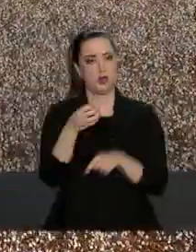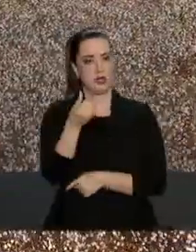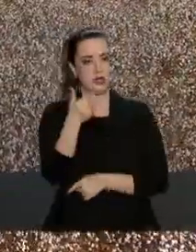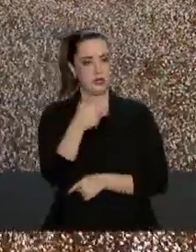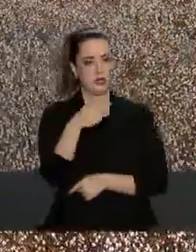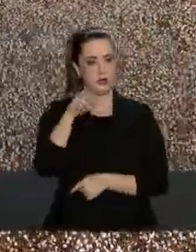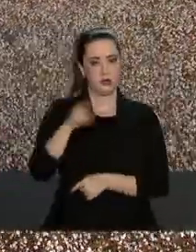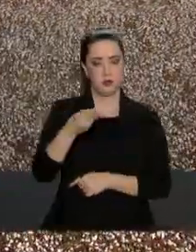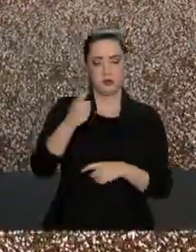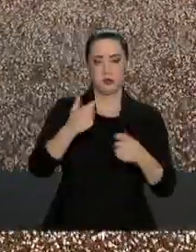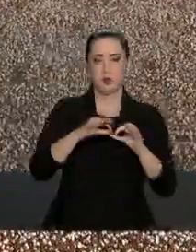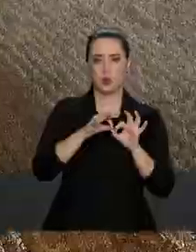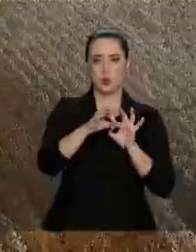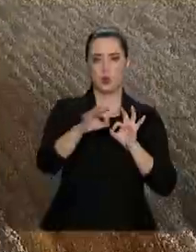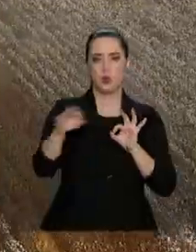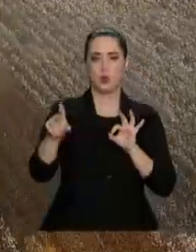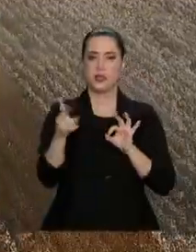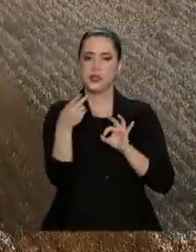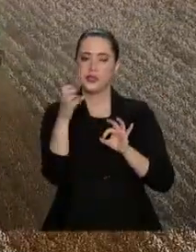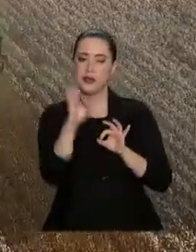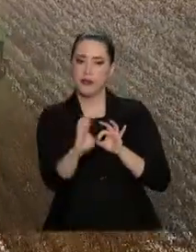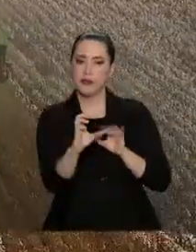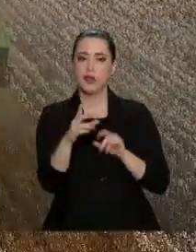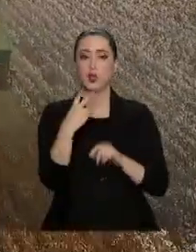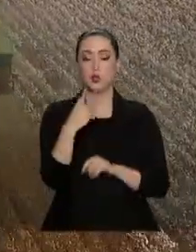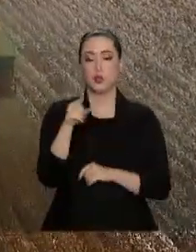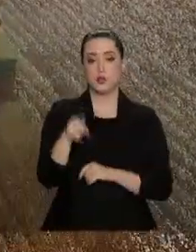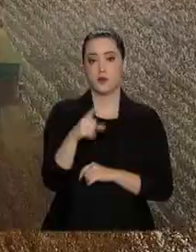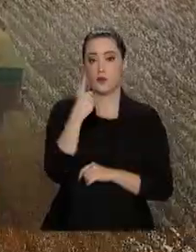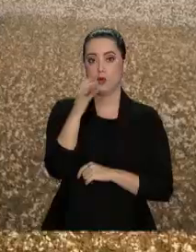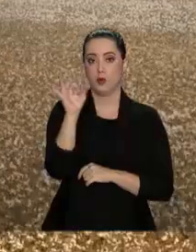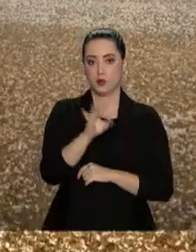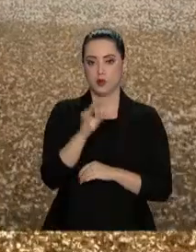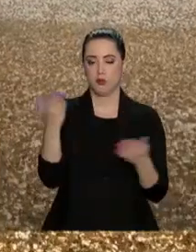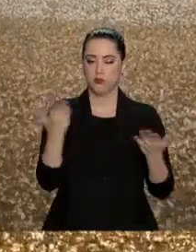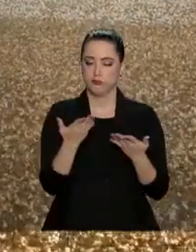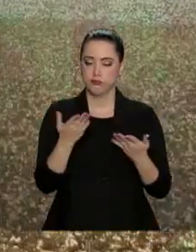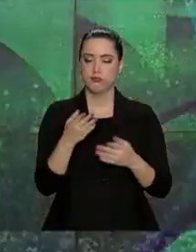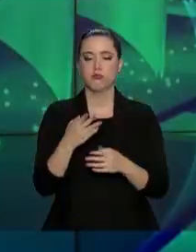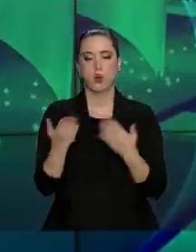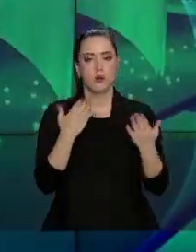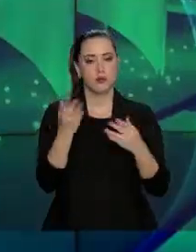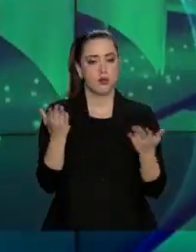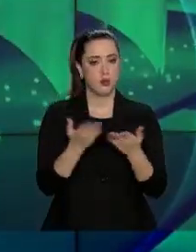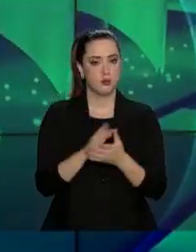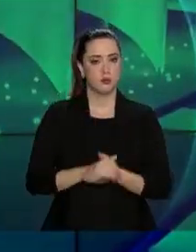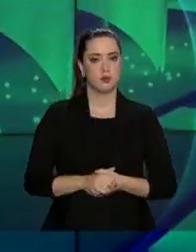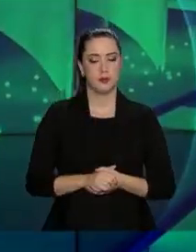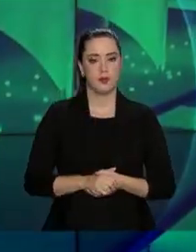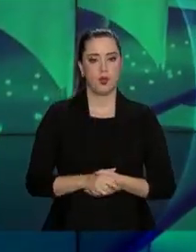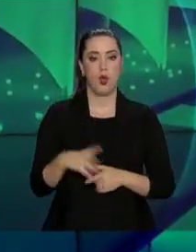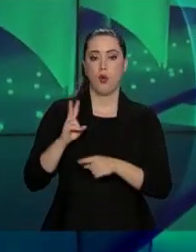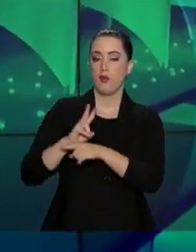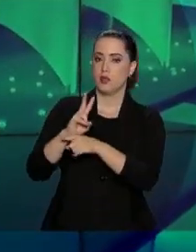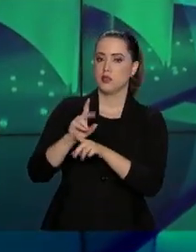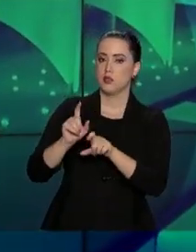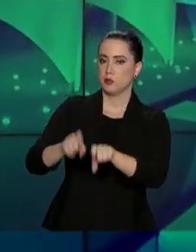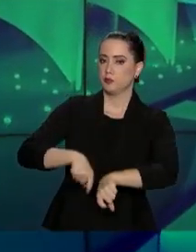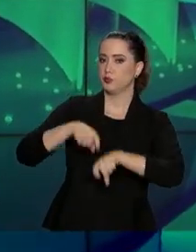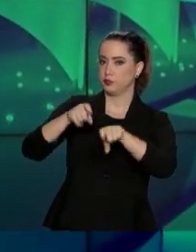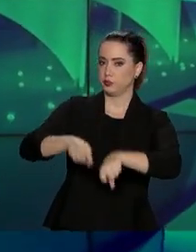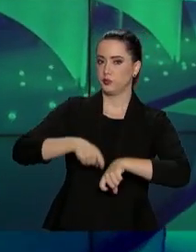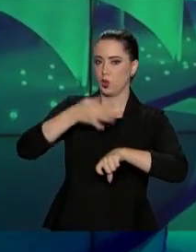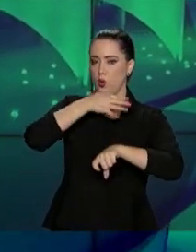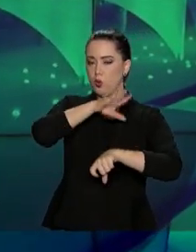milhões de hectares, 2,1% maior que a atual safra. O financiamento da produção